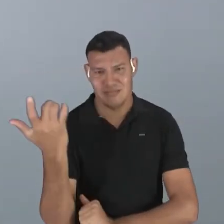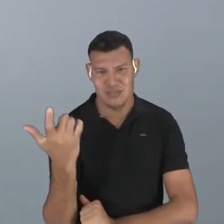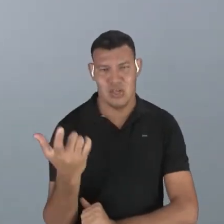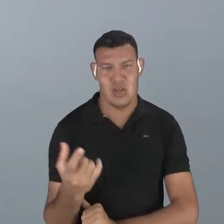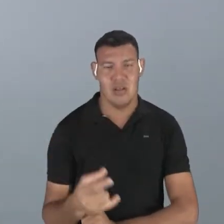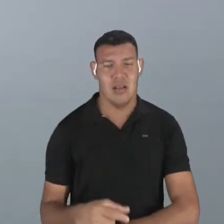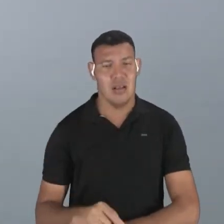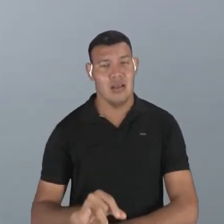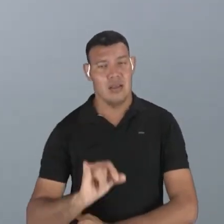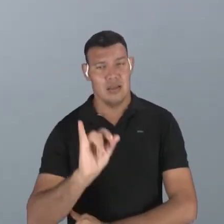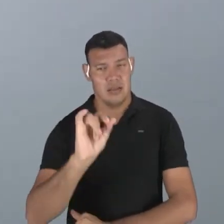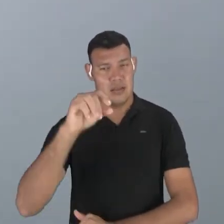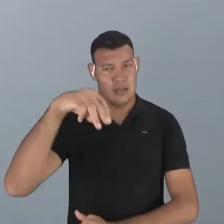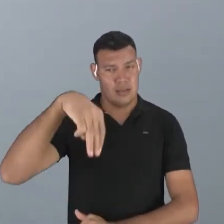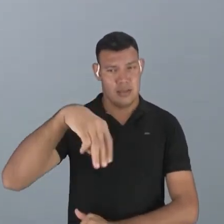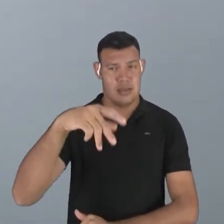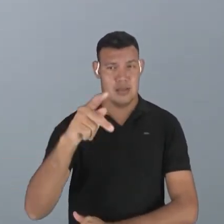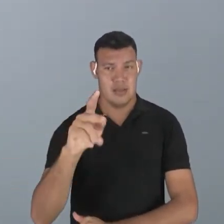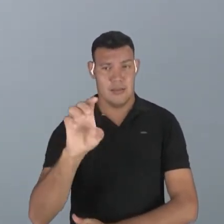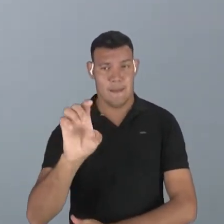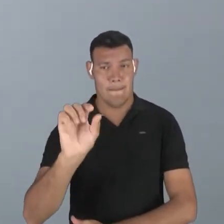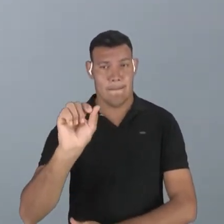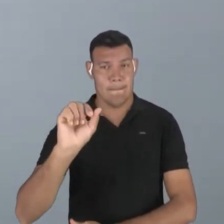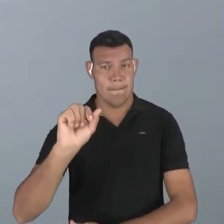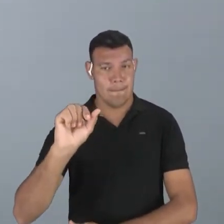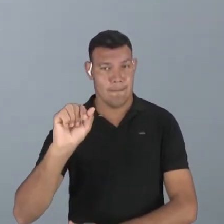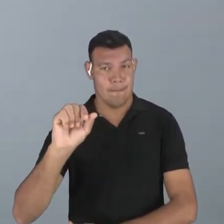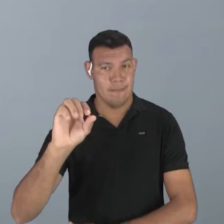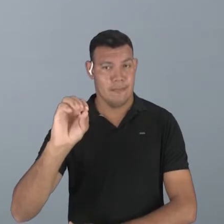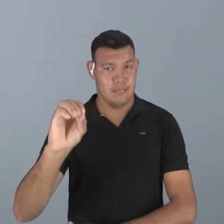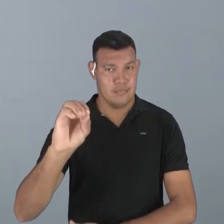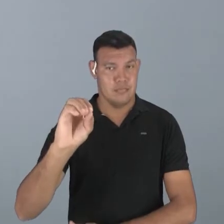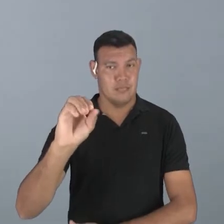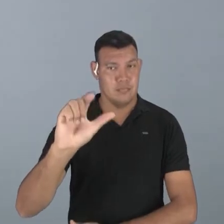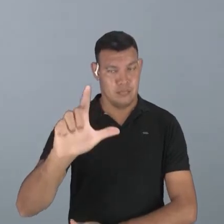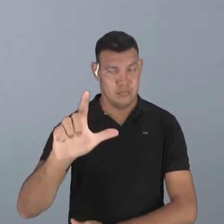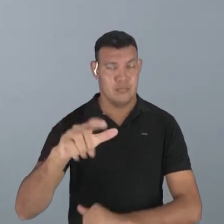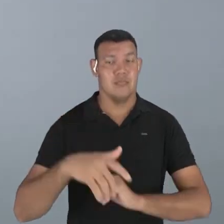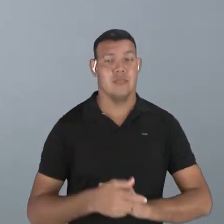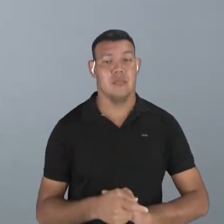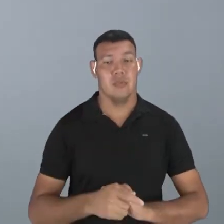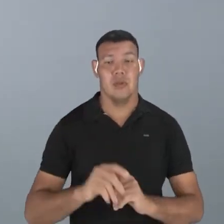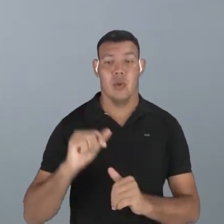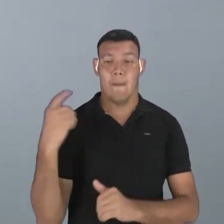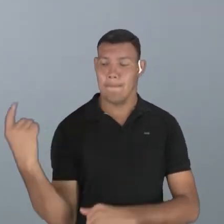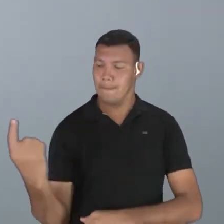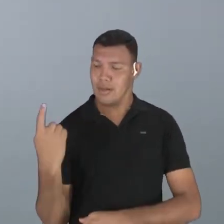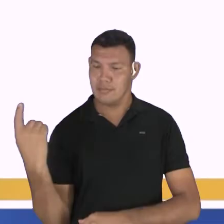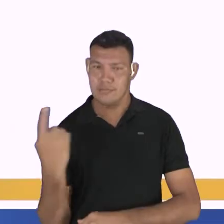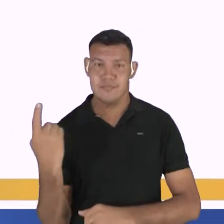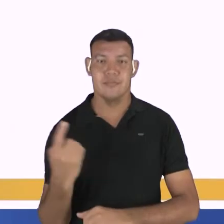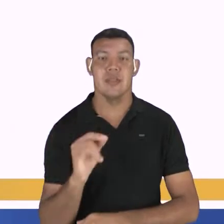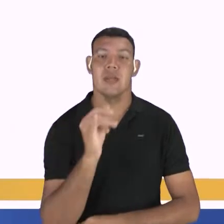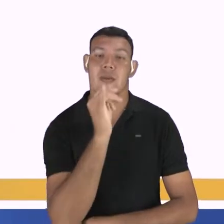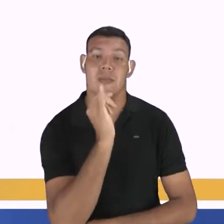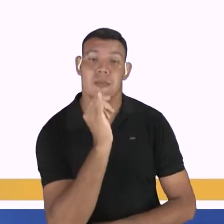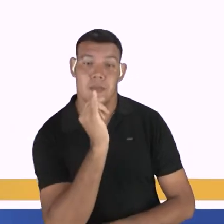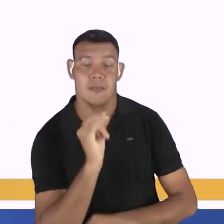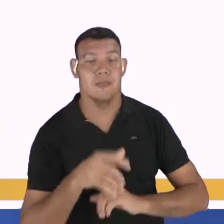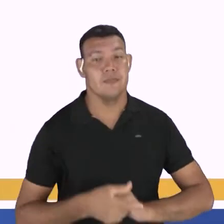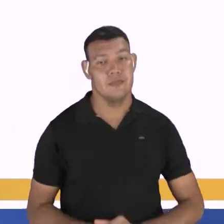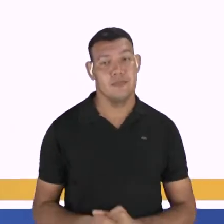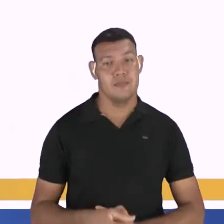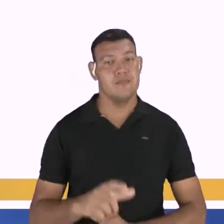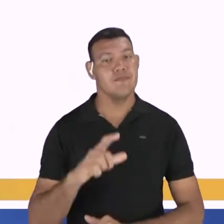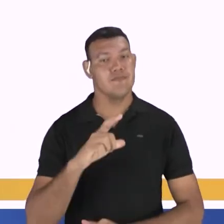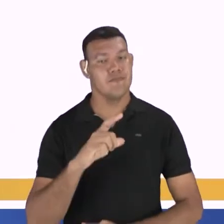impessoal, ele não tem uma pessoa, ele não tem um sujeito, ele vai ficar no singular. Olha o exemplo. Faz